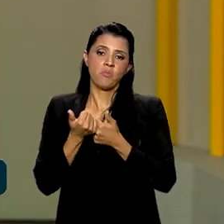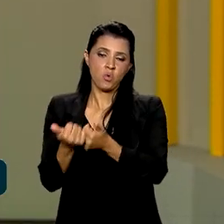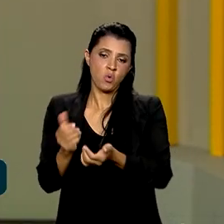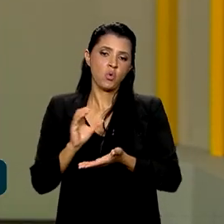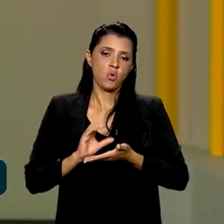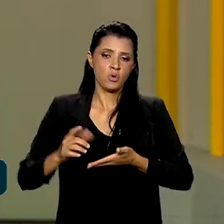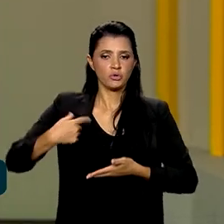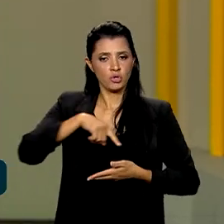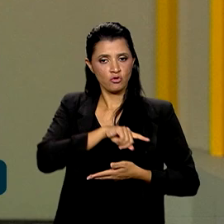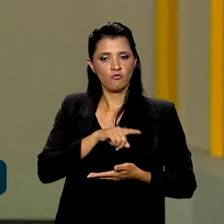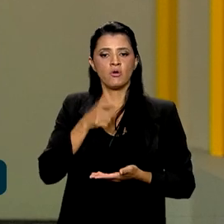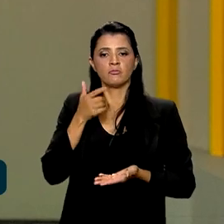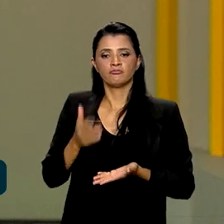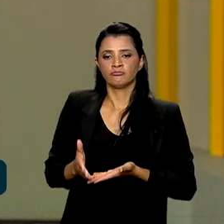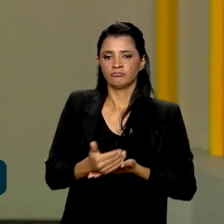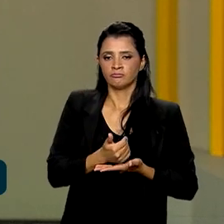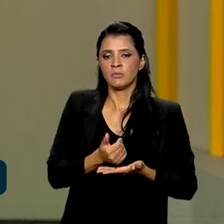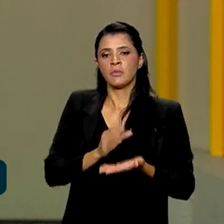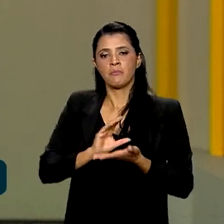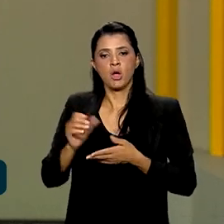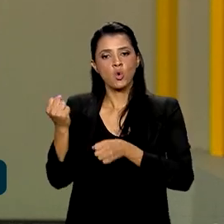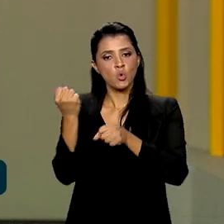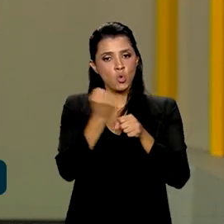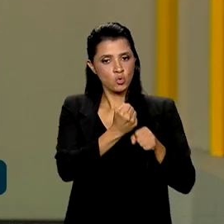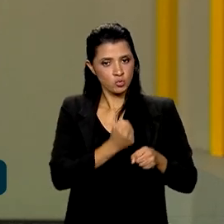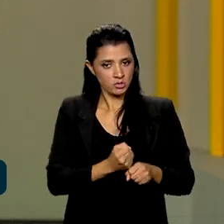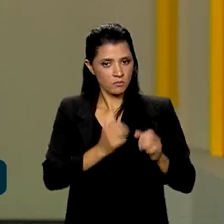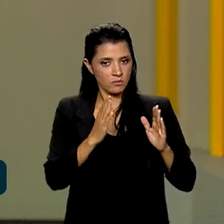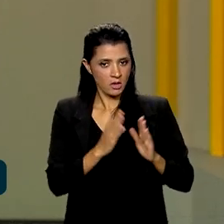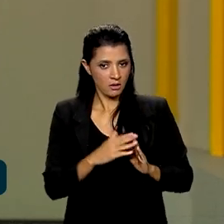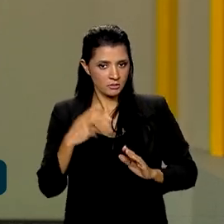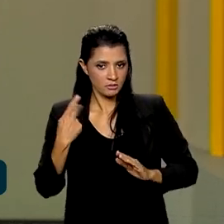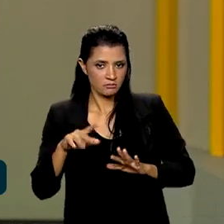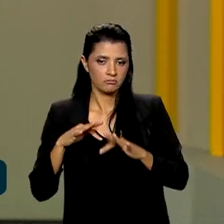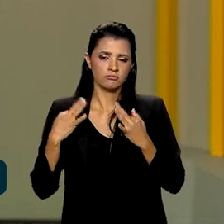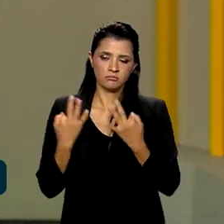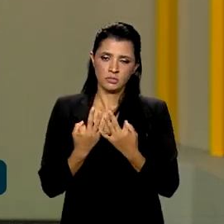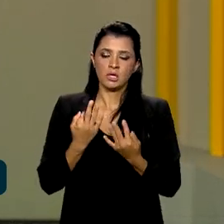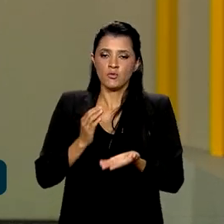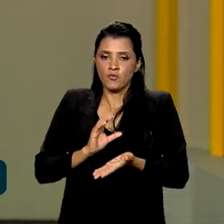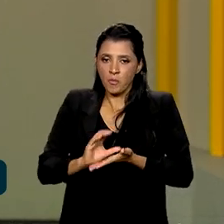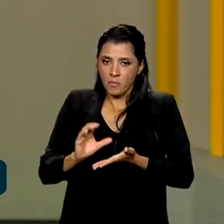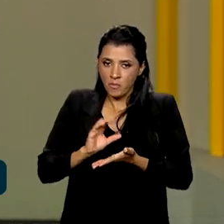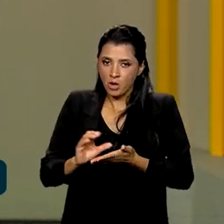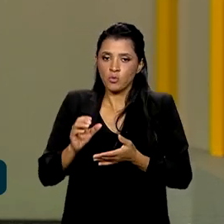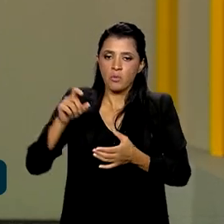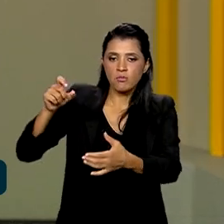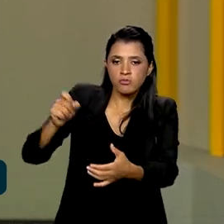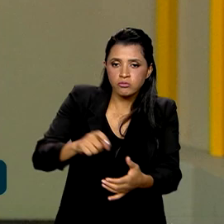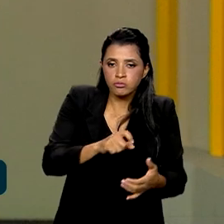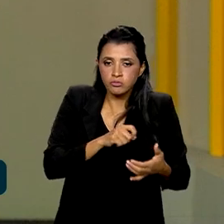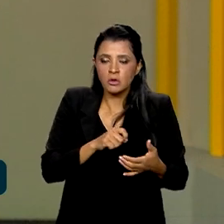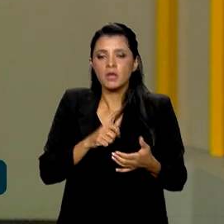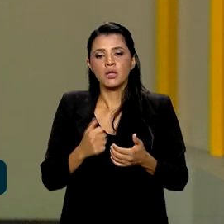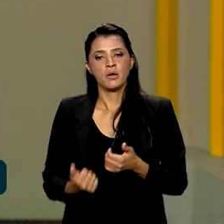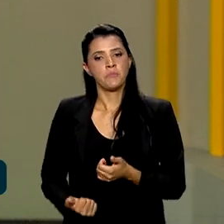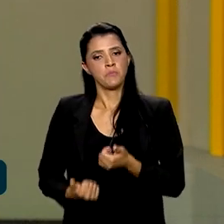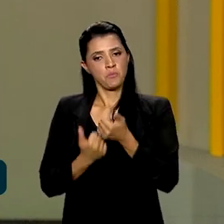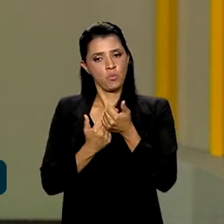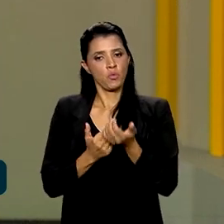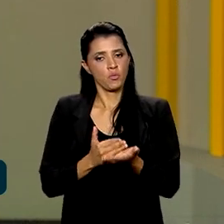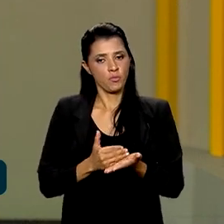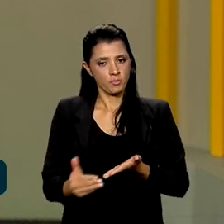aportar recursos, tanto para a construção da moradia dessa família, um fomento para a produção e um apoio inicial.